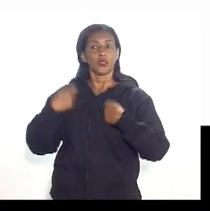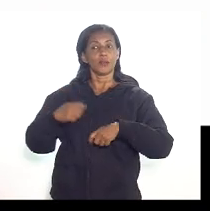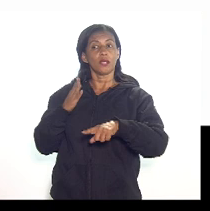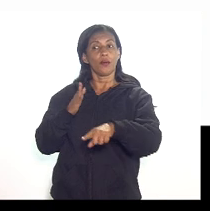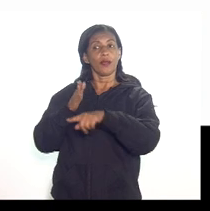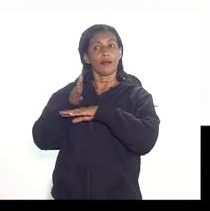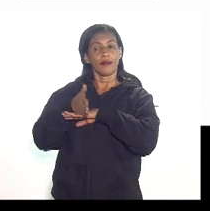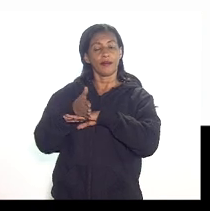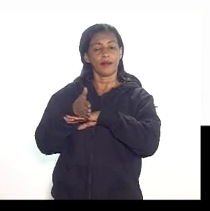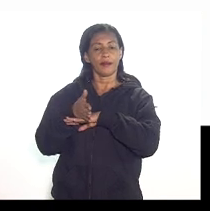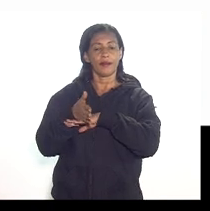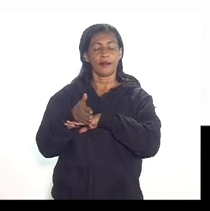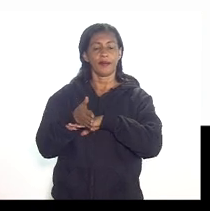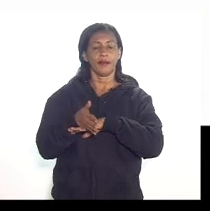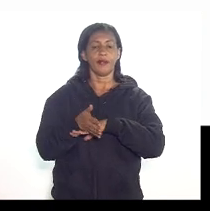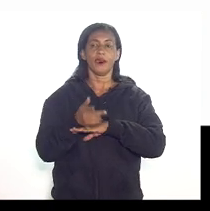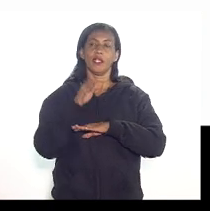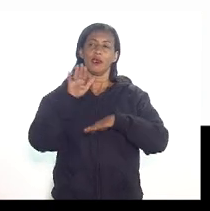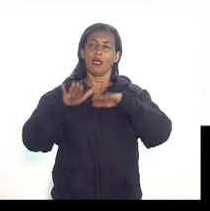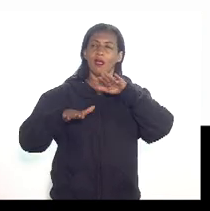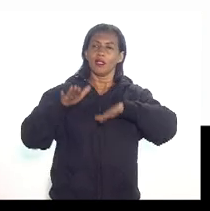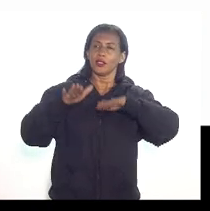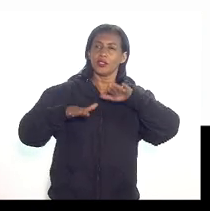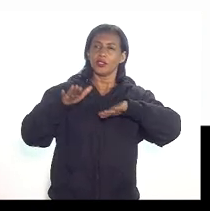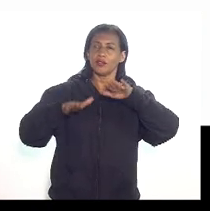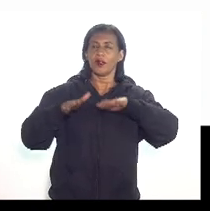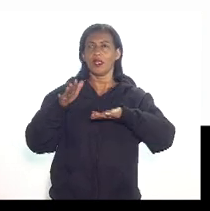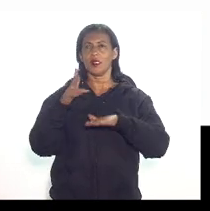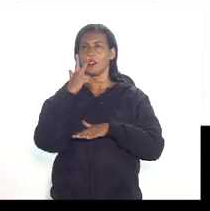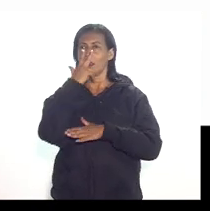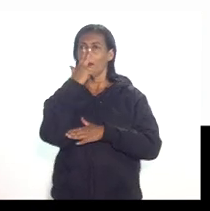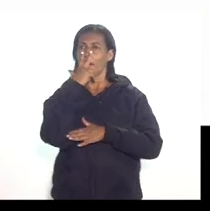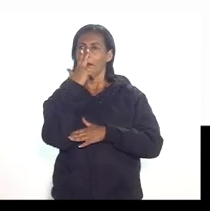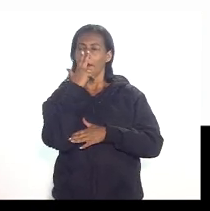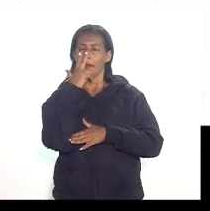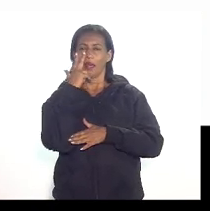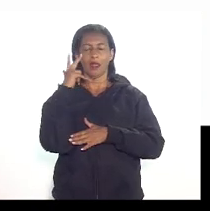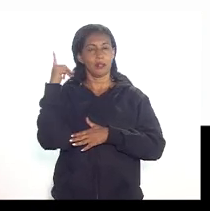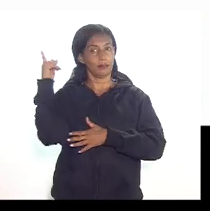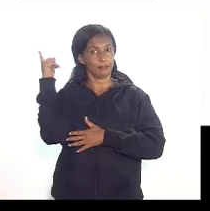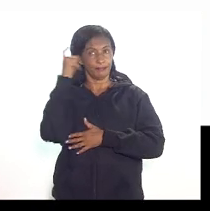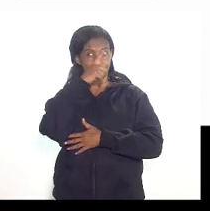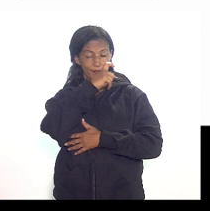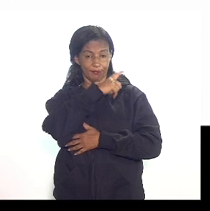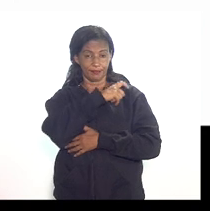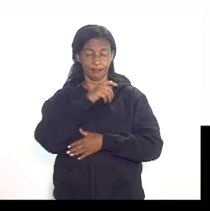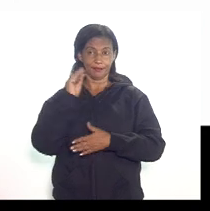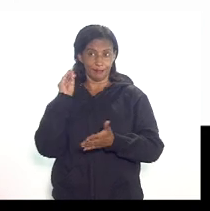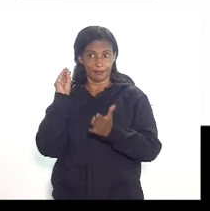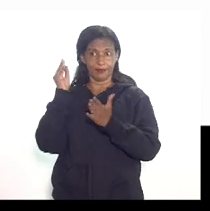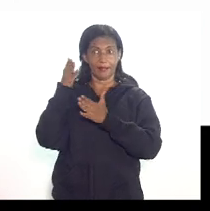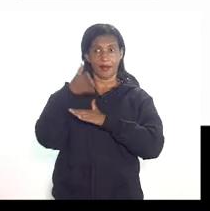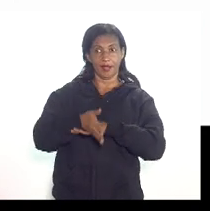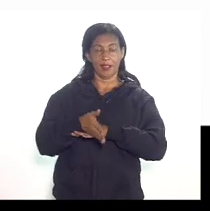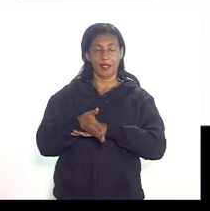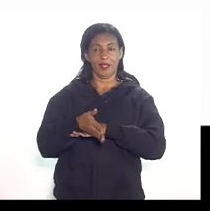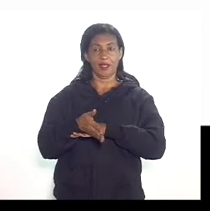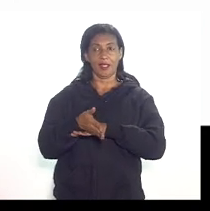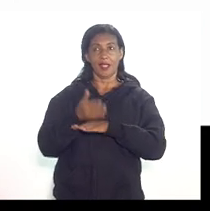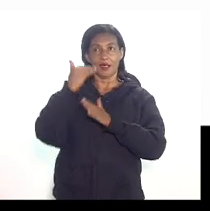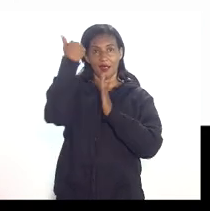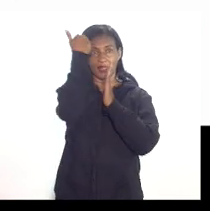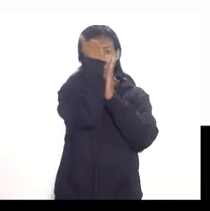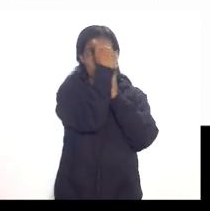e às vezes até de forma um pouco martelada vamos dizer assim a entrar dentro desses